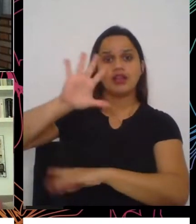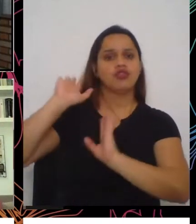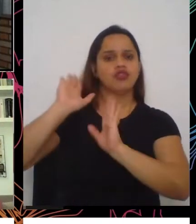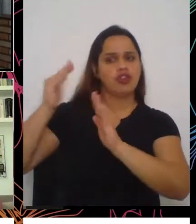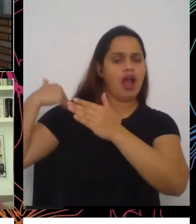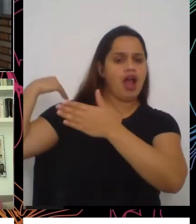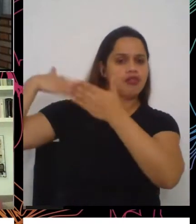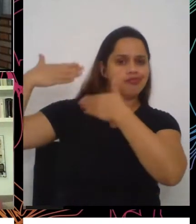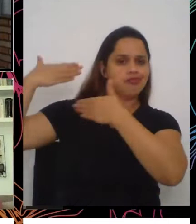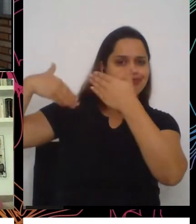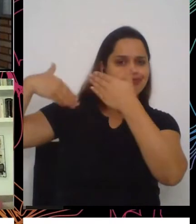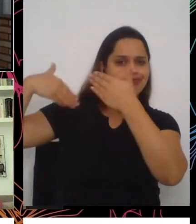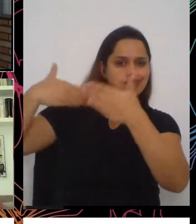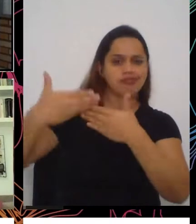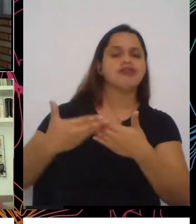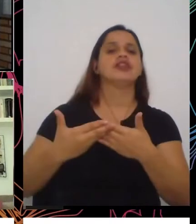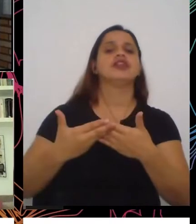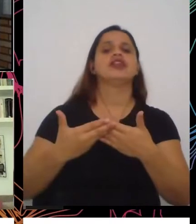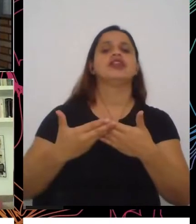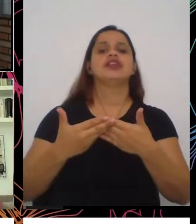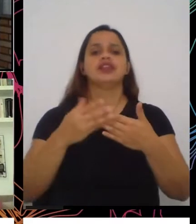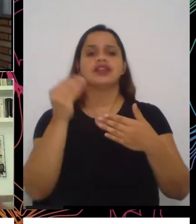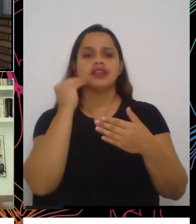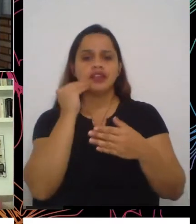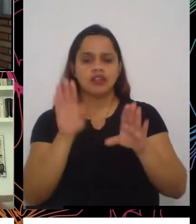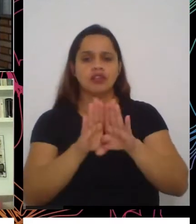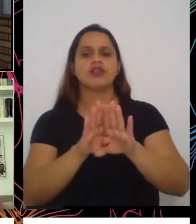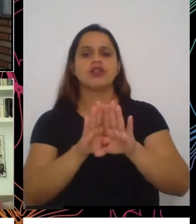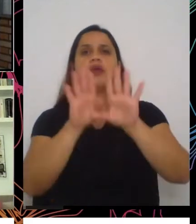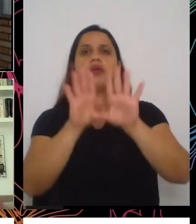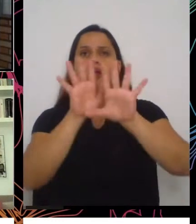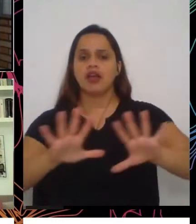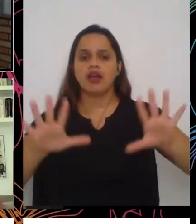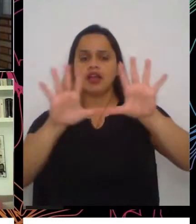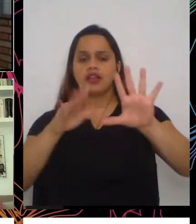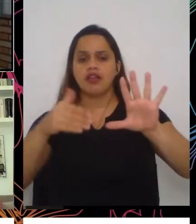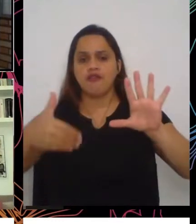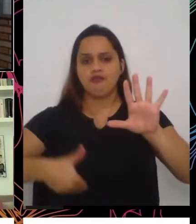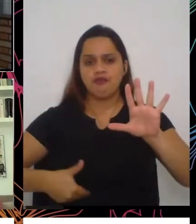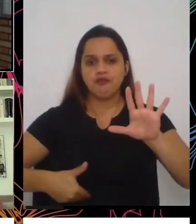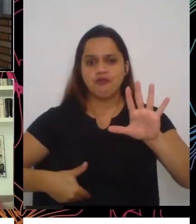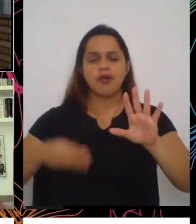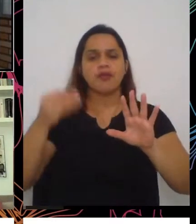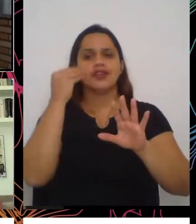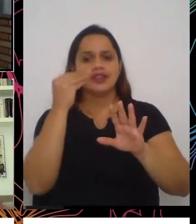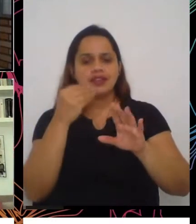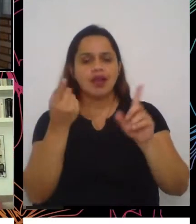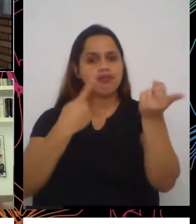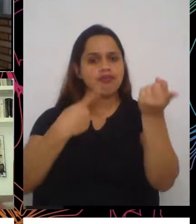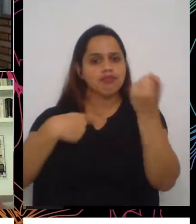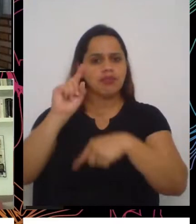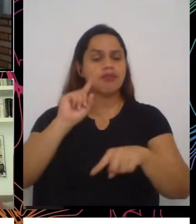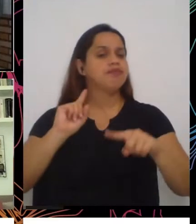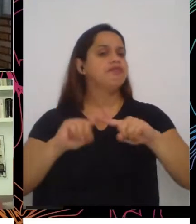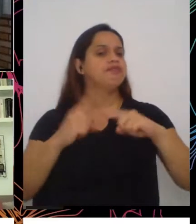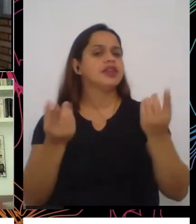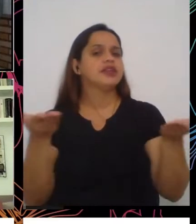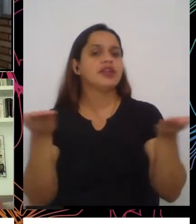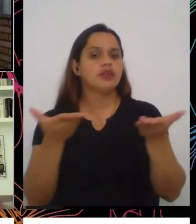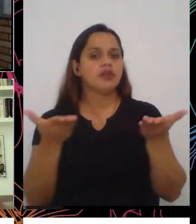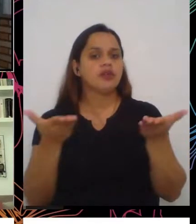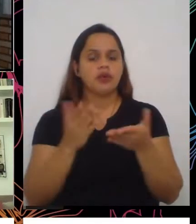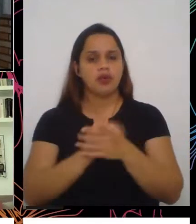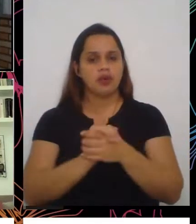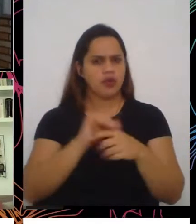a fome, sair do mapa da fome, mas e agora? O que foi feito naquela ocasião? Seria uma